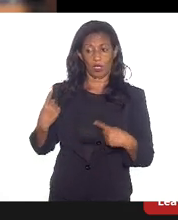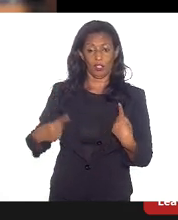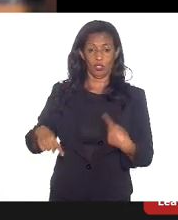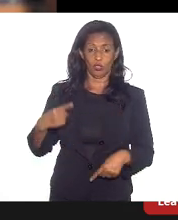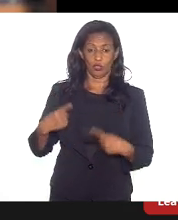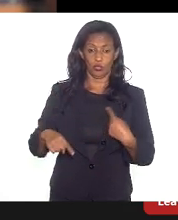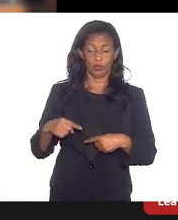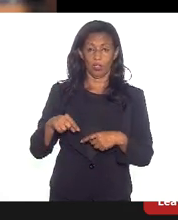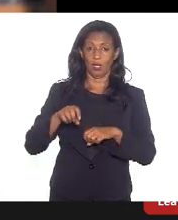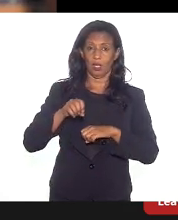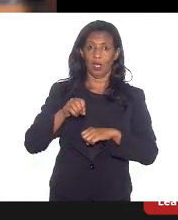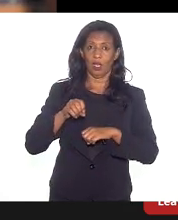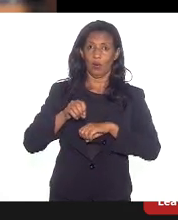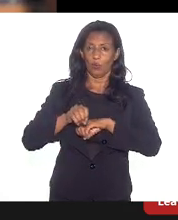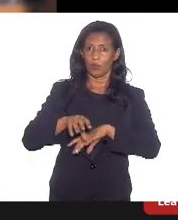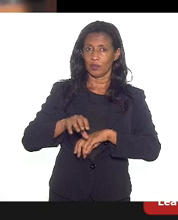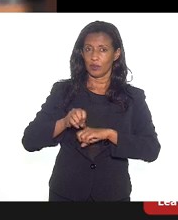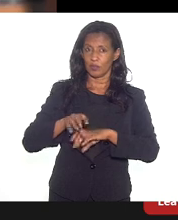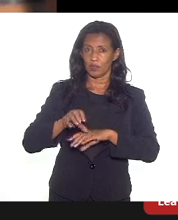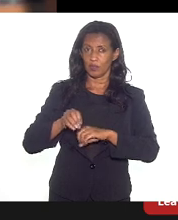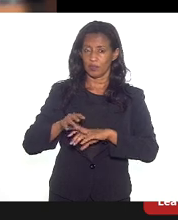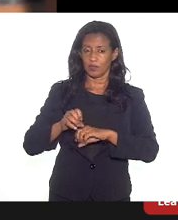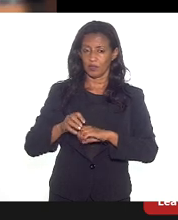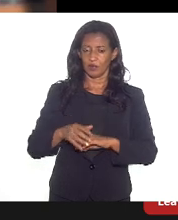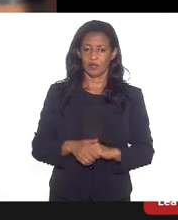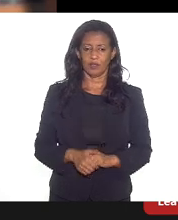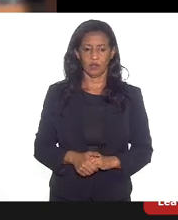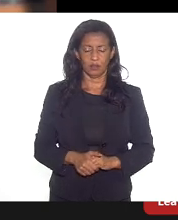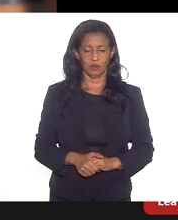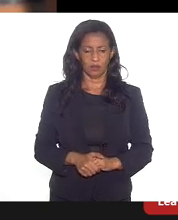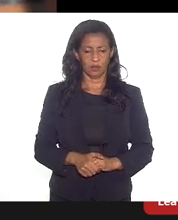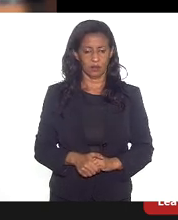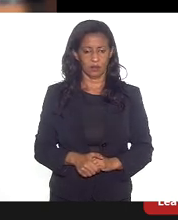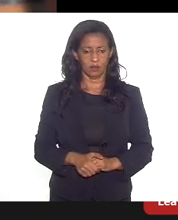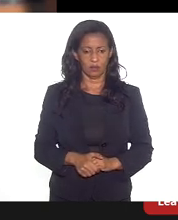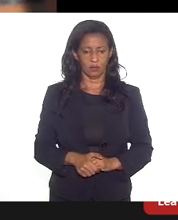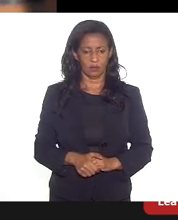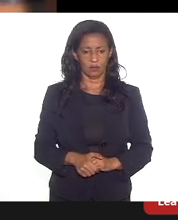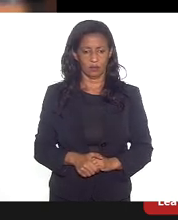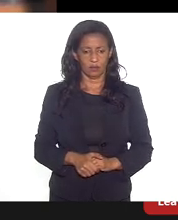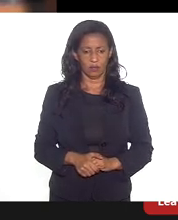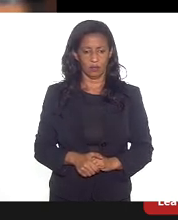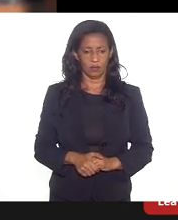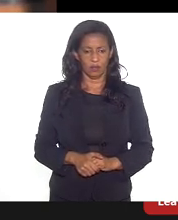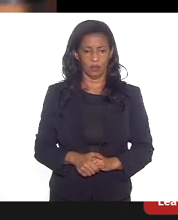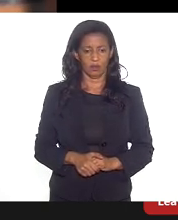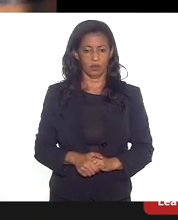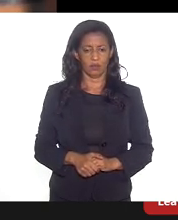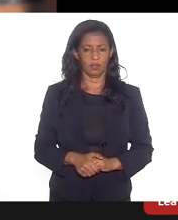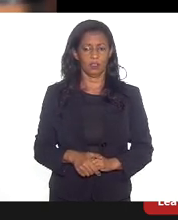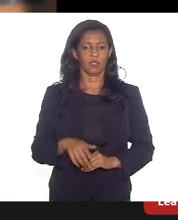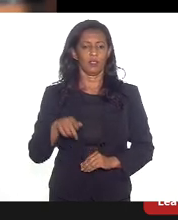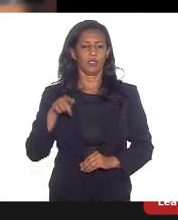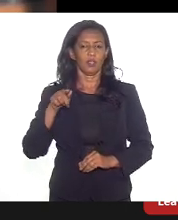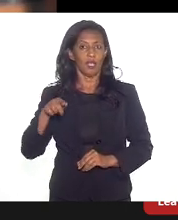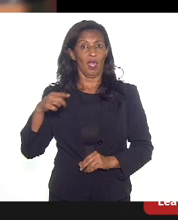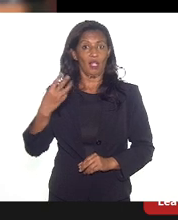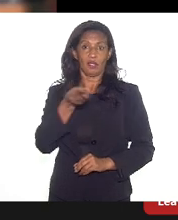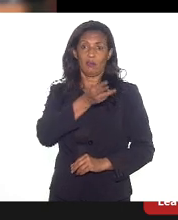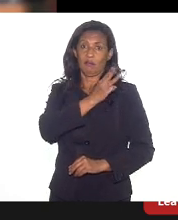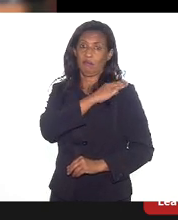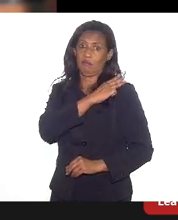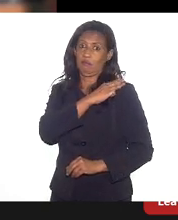a educação de nível, que essa está fraca, são os crianças que chegaram no terceiro ano,